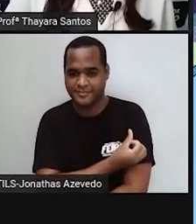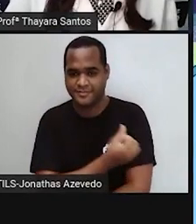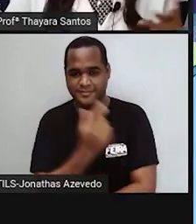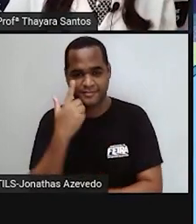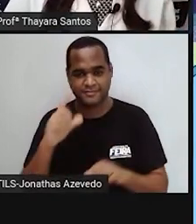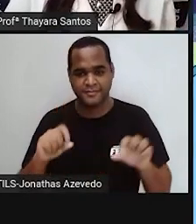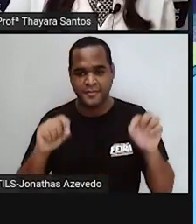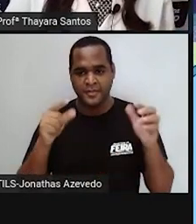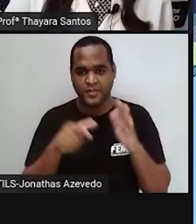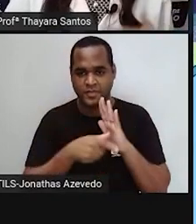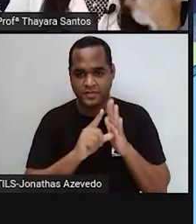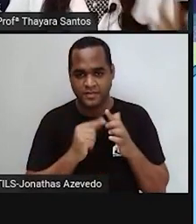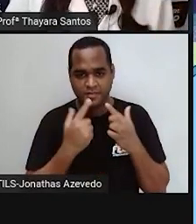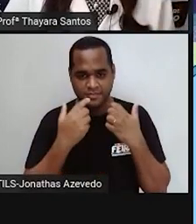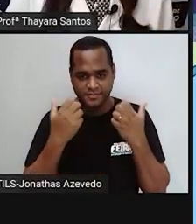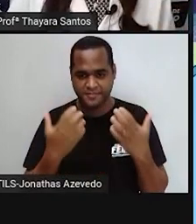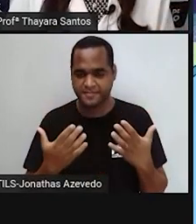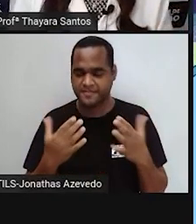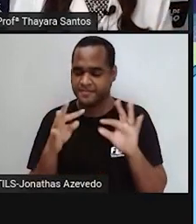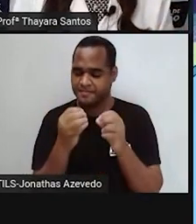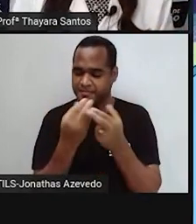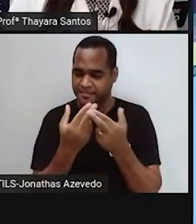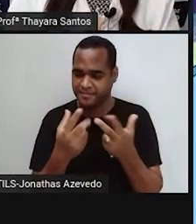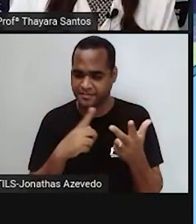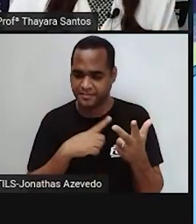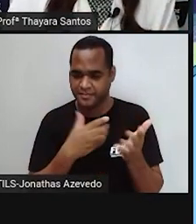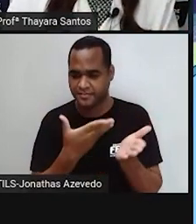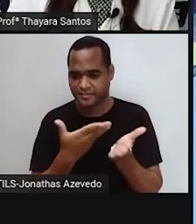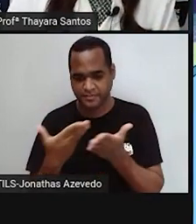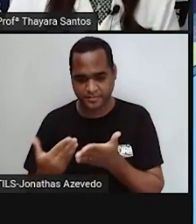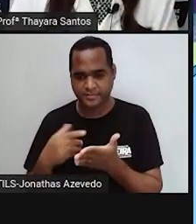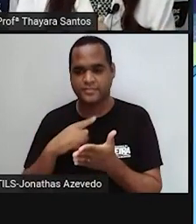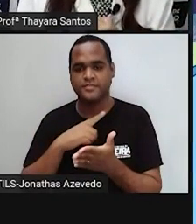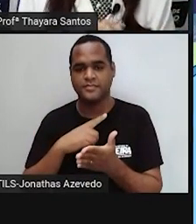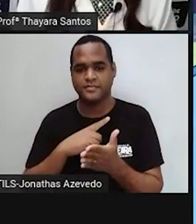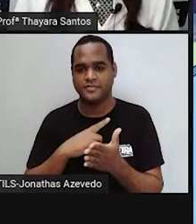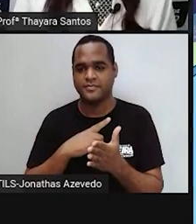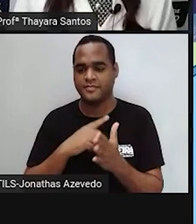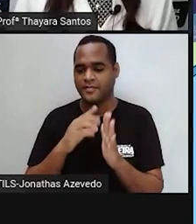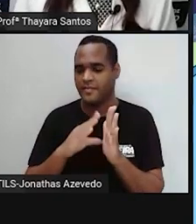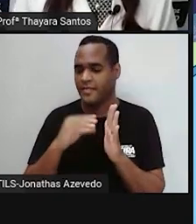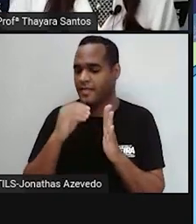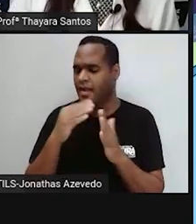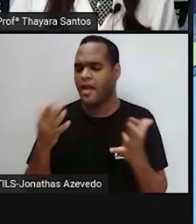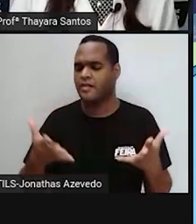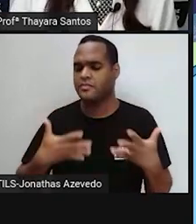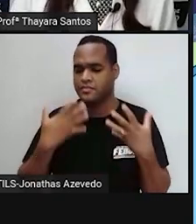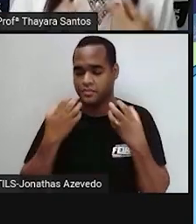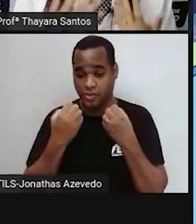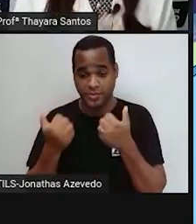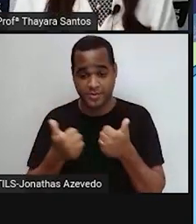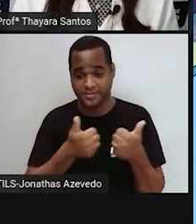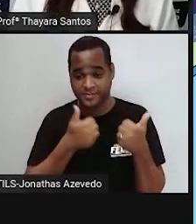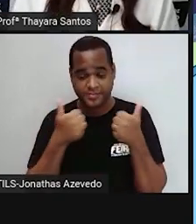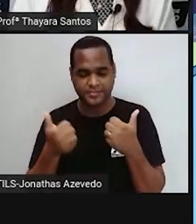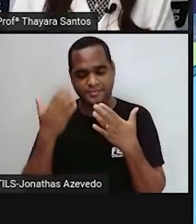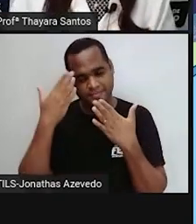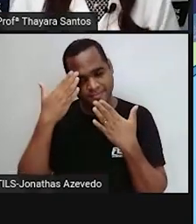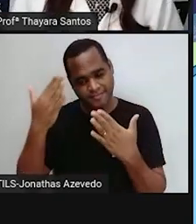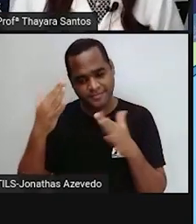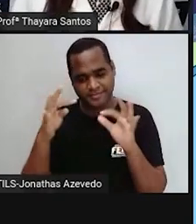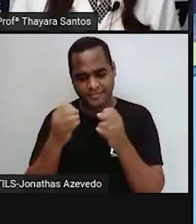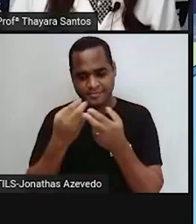Antes de tudo, sejam vocês que estão aí do outro lado muito bem-vindos. É uma alegria enorme para a gente ter vocês aqui. Muito obrigada por